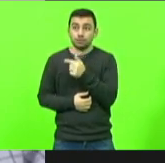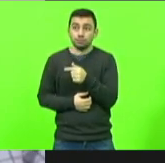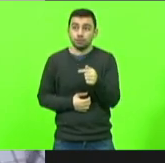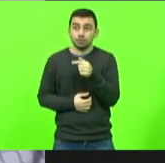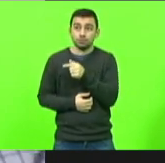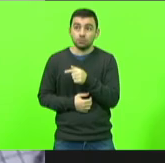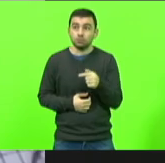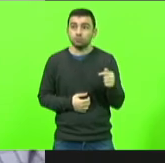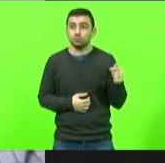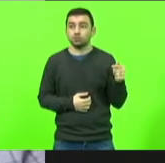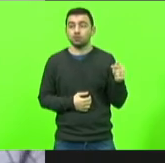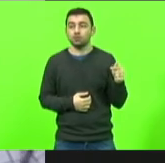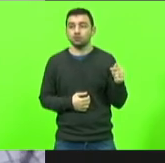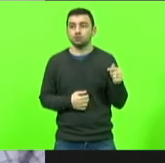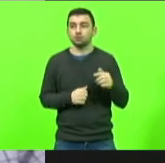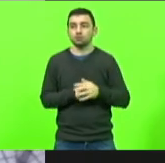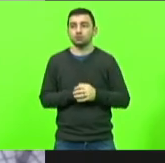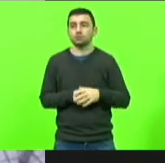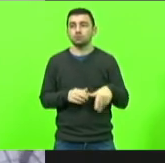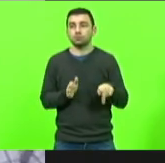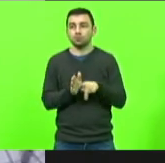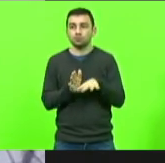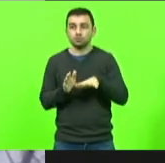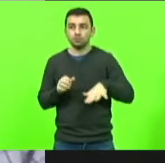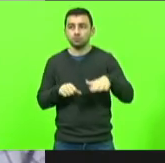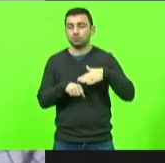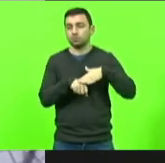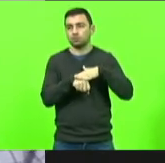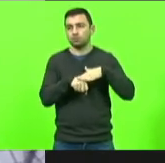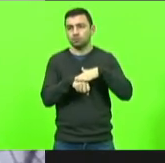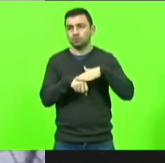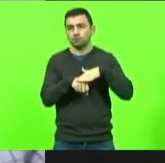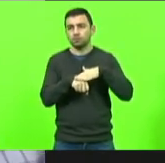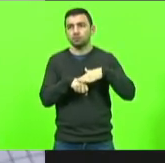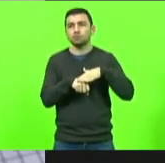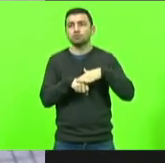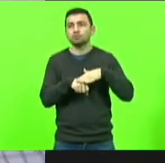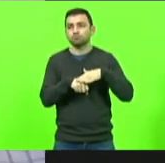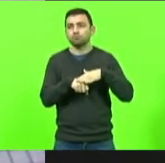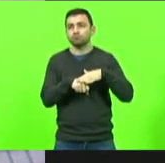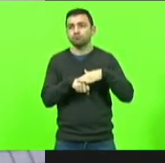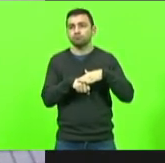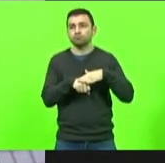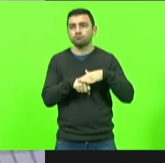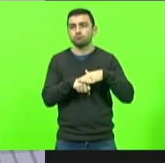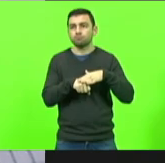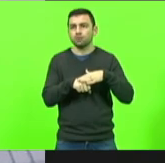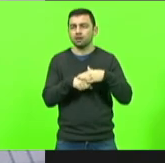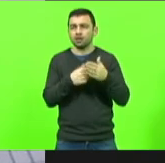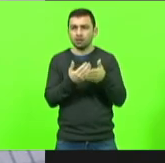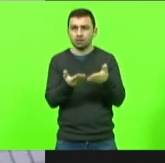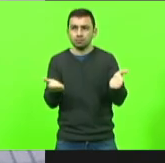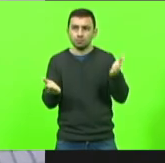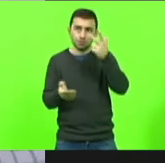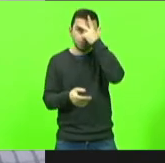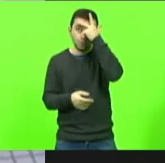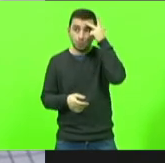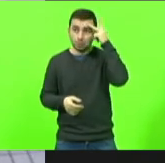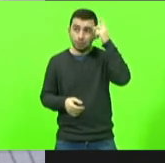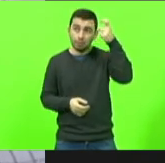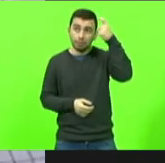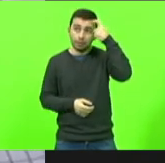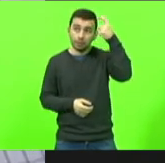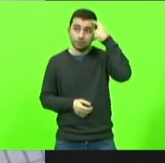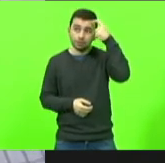ouvindo essas conversas você imagina o que que essas pessoas pensam hoje